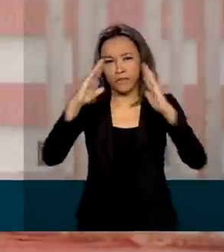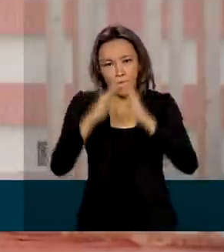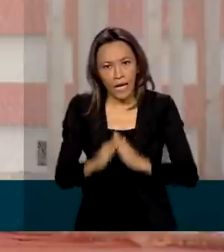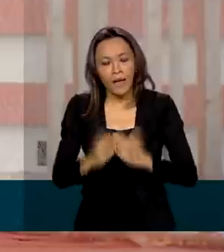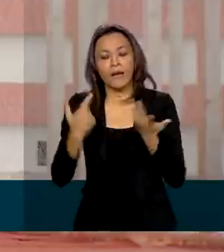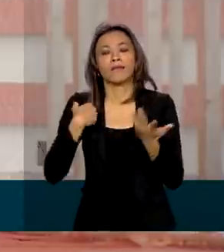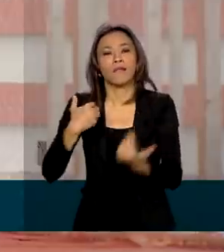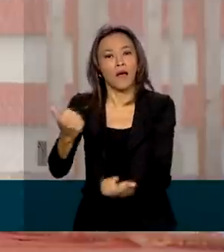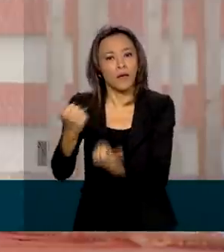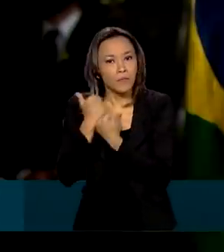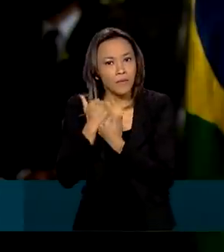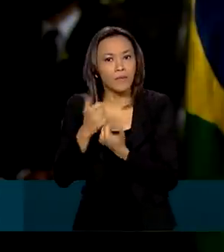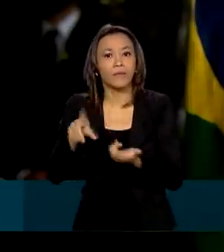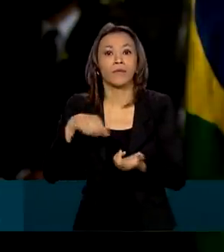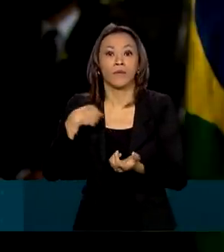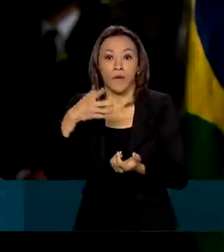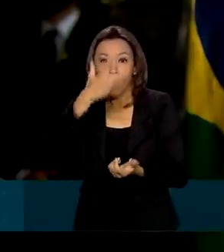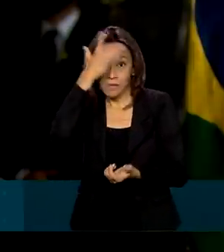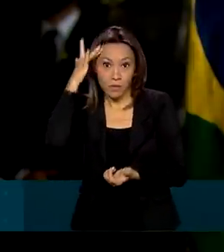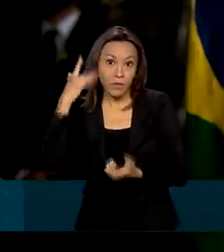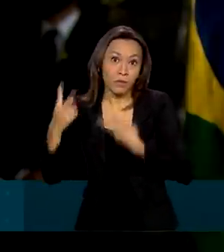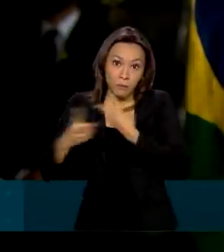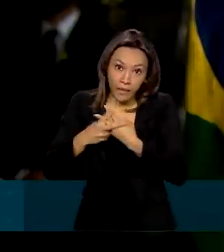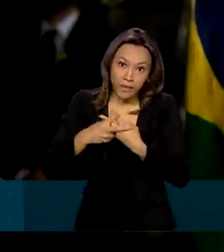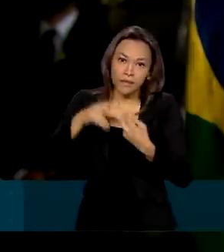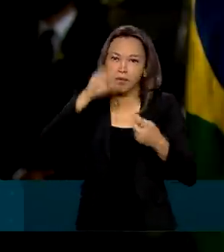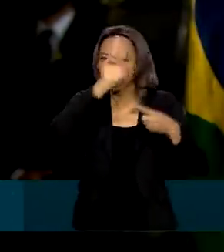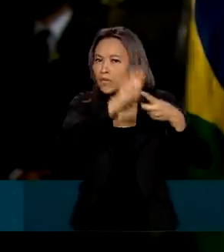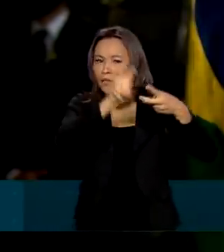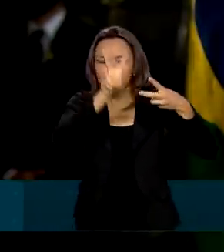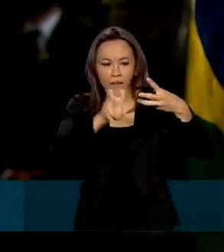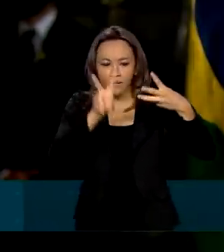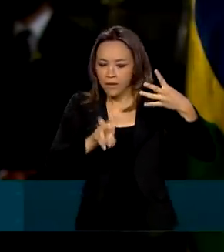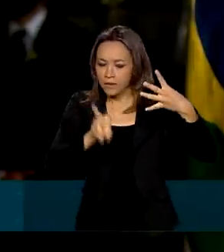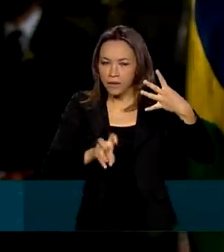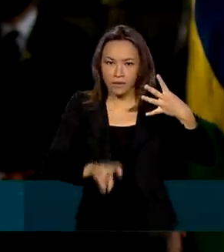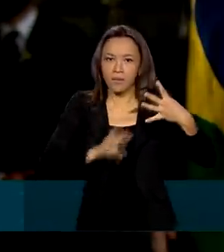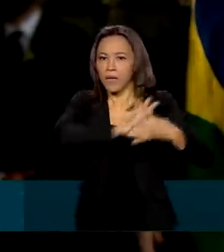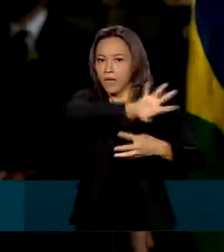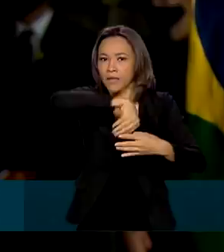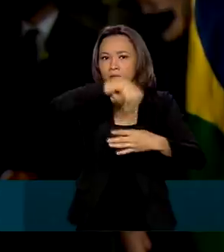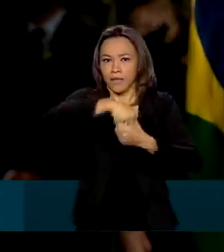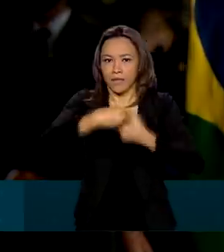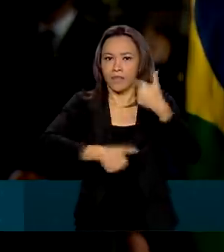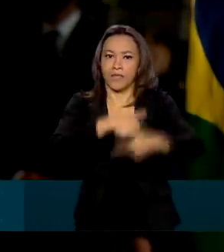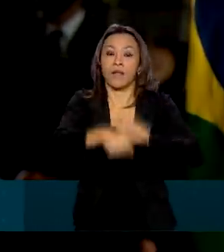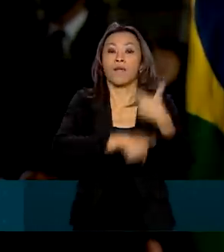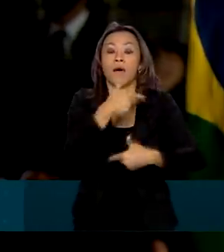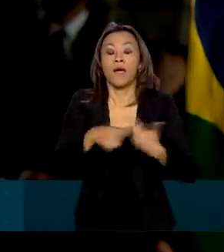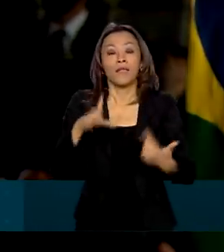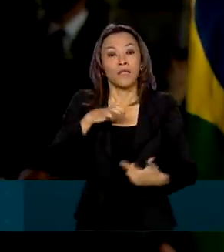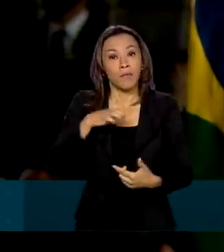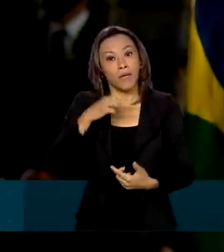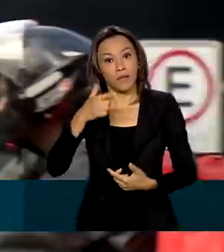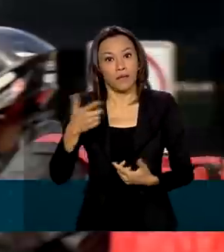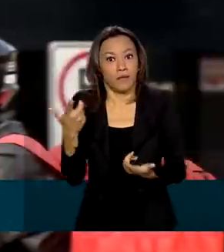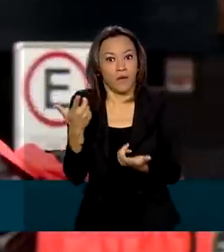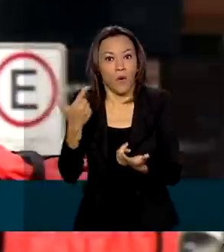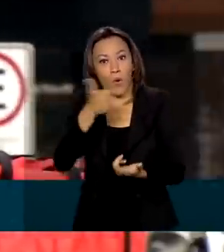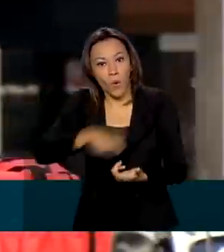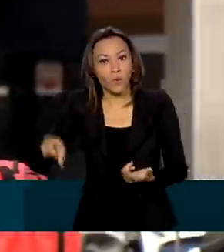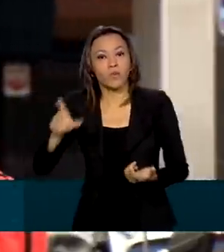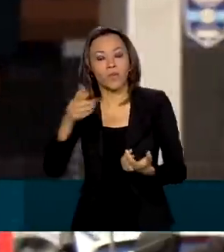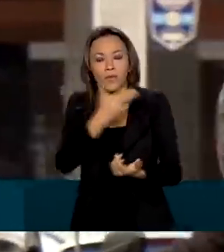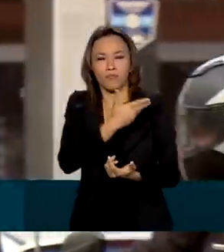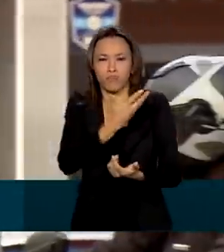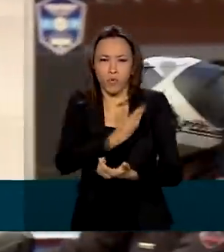e assistência ao preso são alguns dos assuntos com os quais a instituição trabalha, em causas que envolvem órgãos federais. No ano